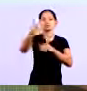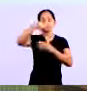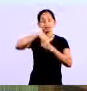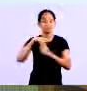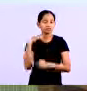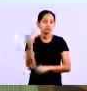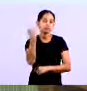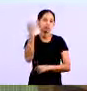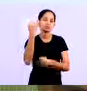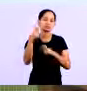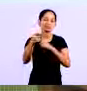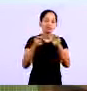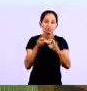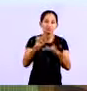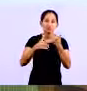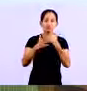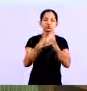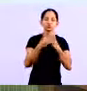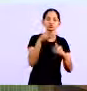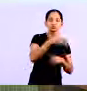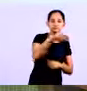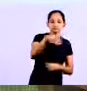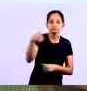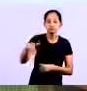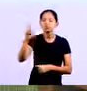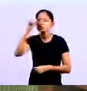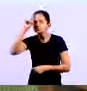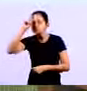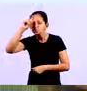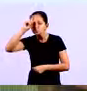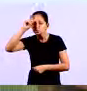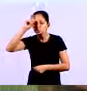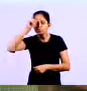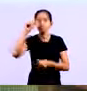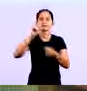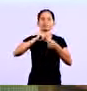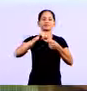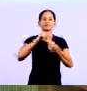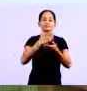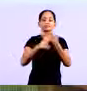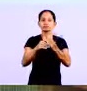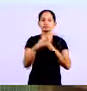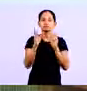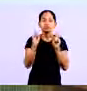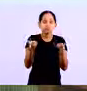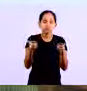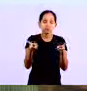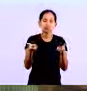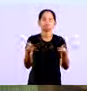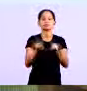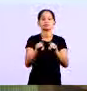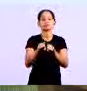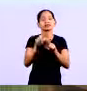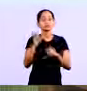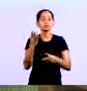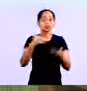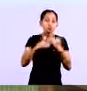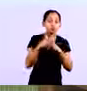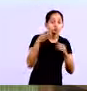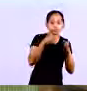esses controles existam Que se possível sejam feitos diariamente E você acompanhe também as várias situações diariamente